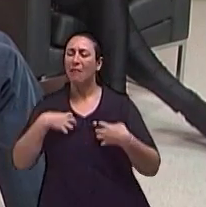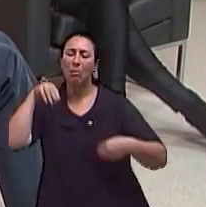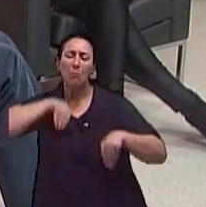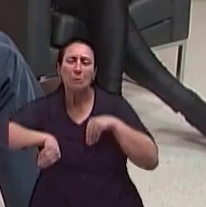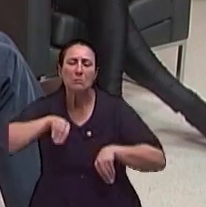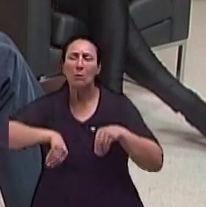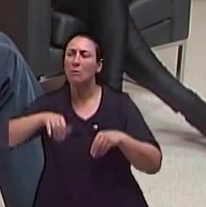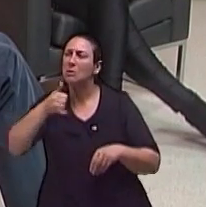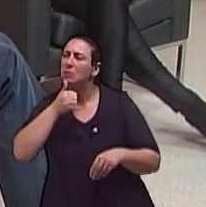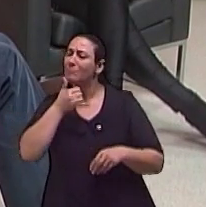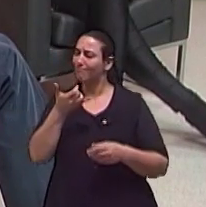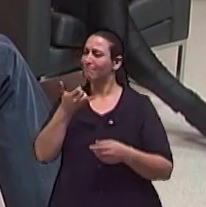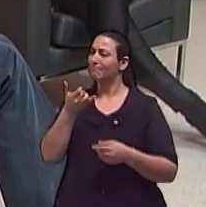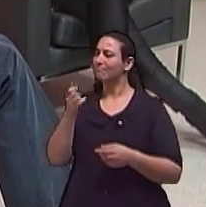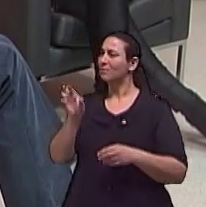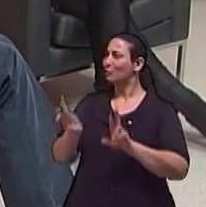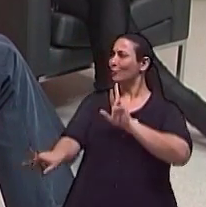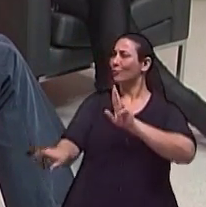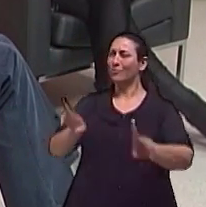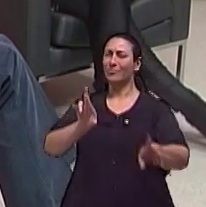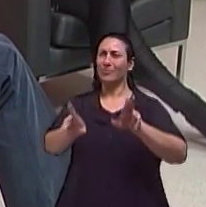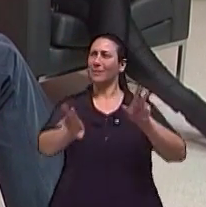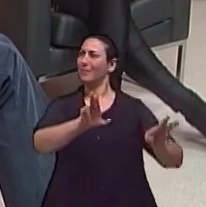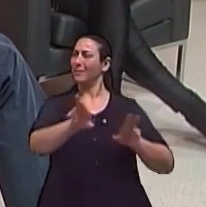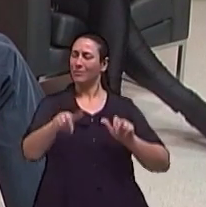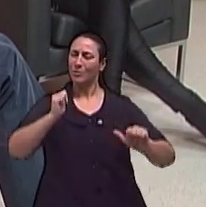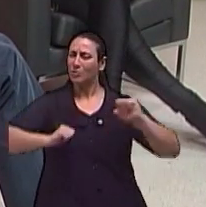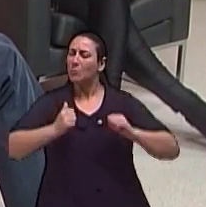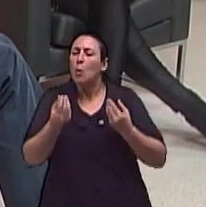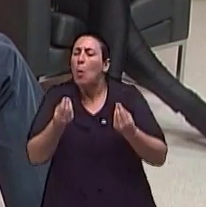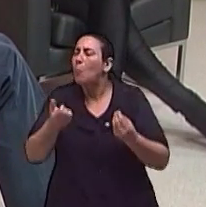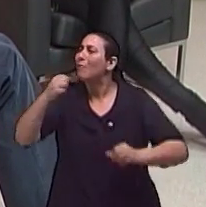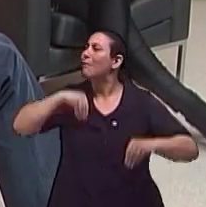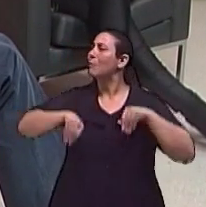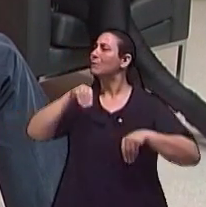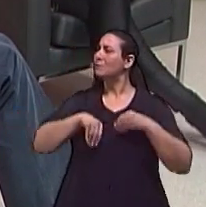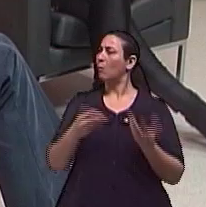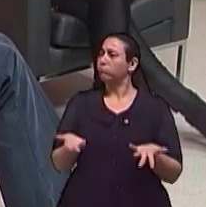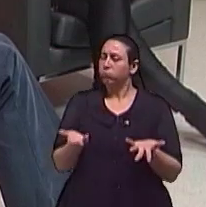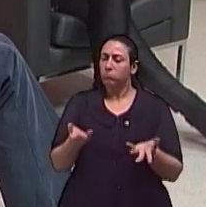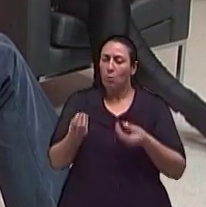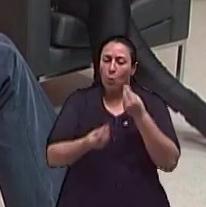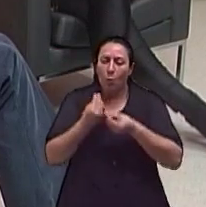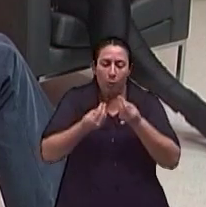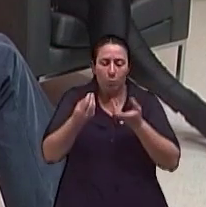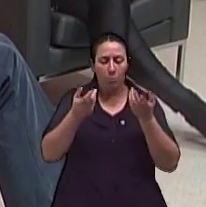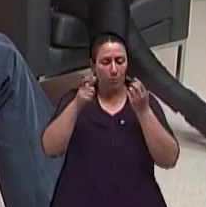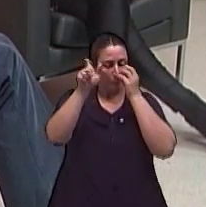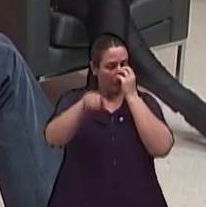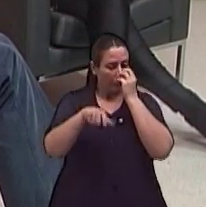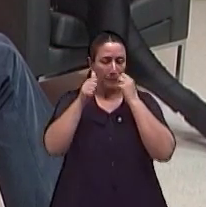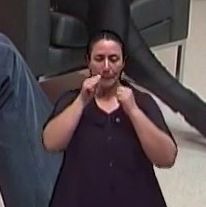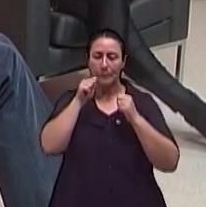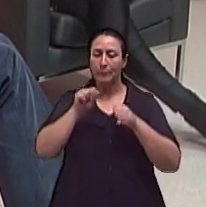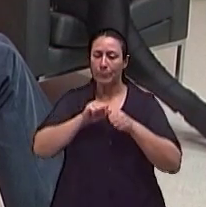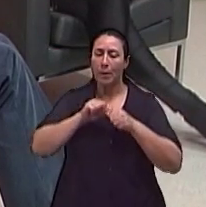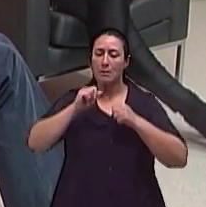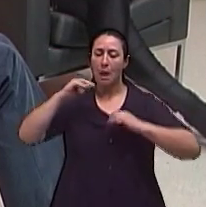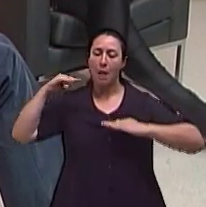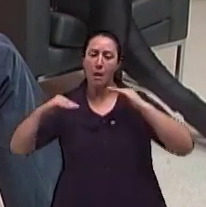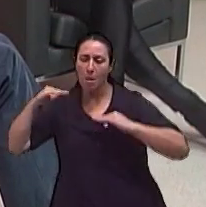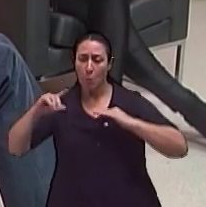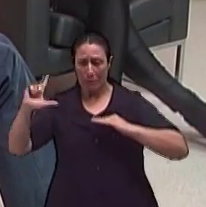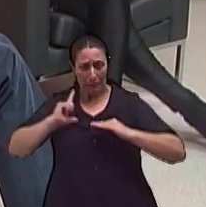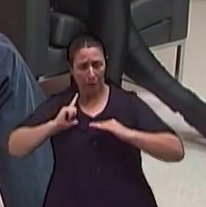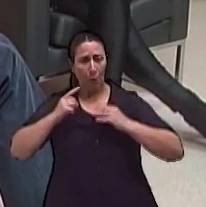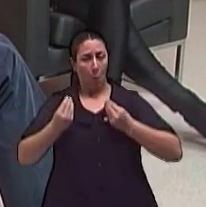como é que o senhor vê essa questão da depressão nessa busca do equilíbrio da vida pessoal com